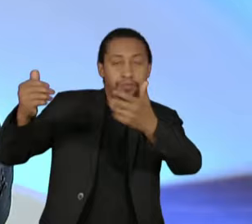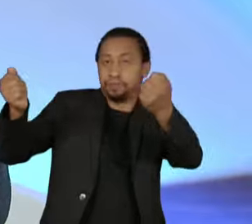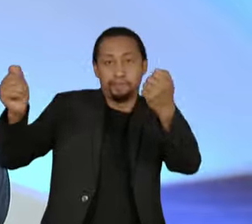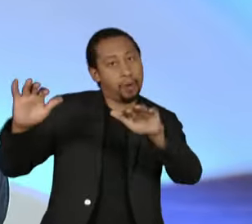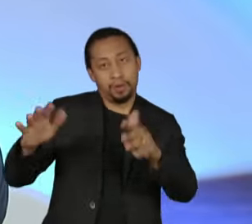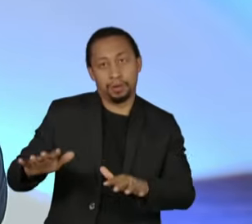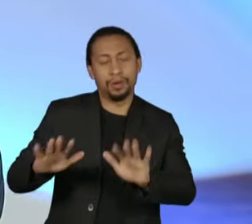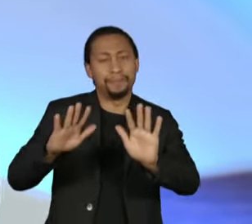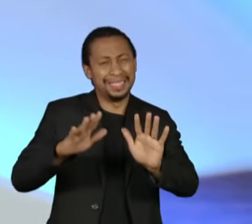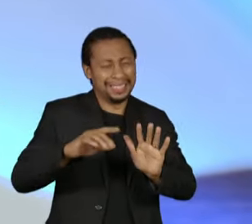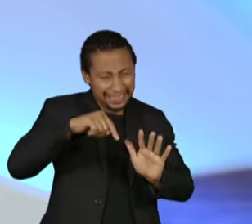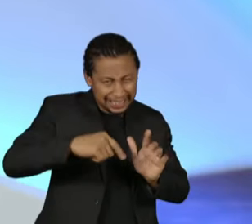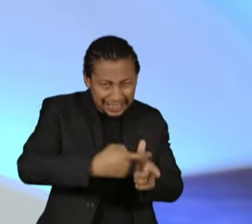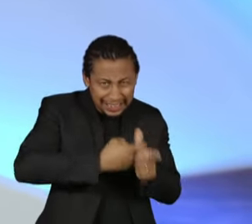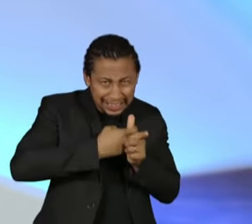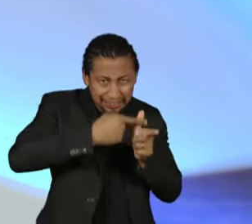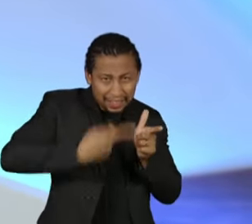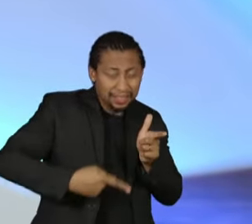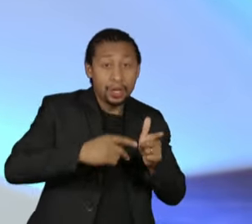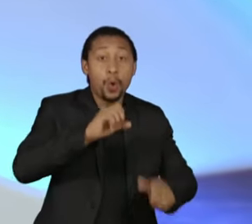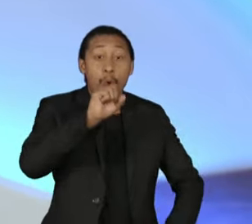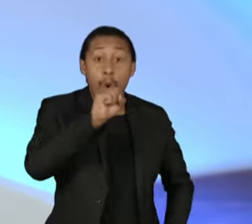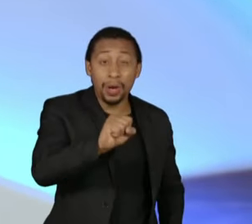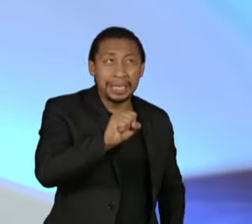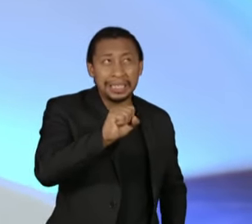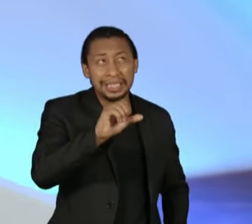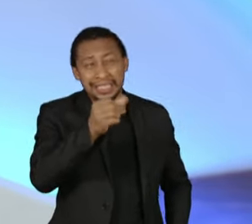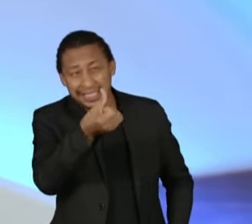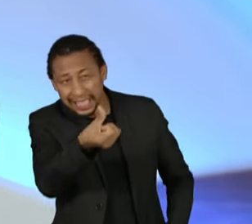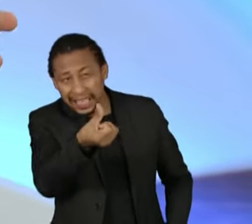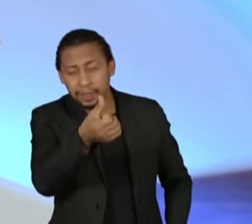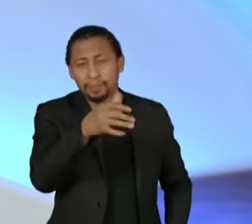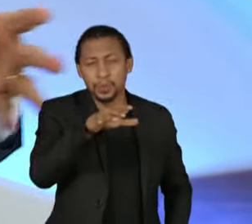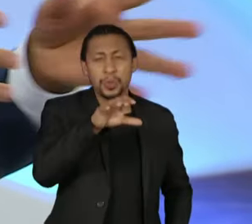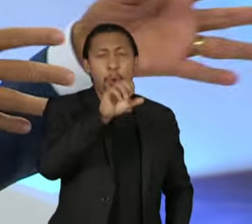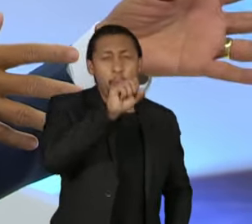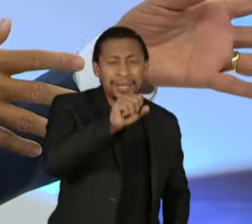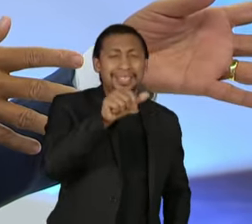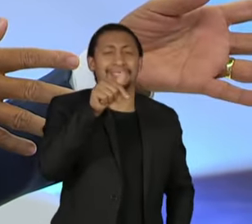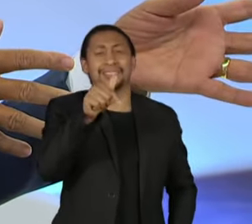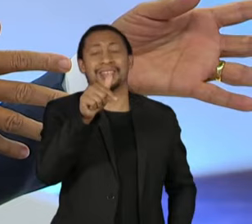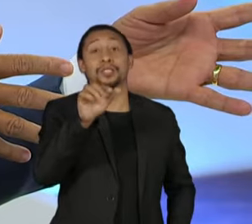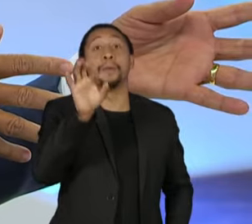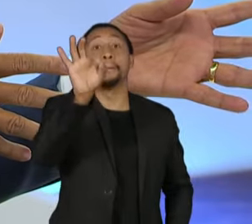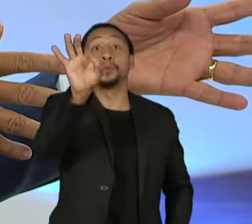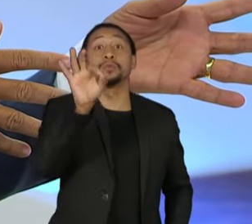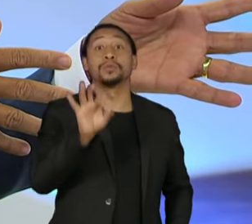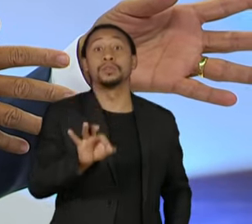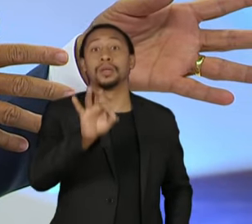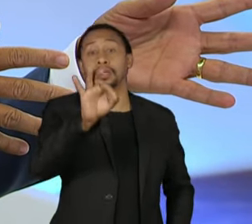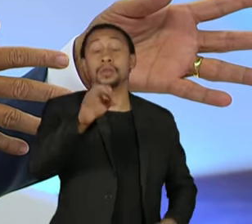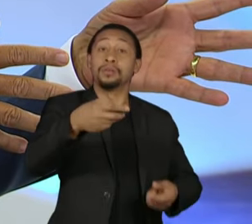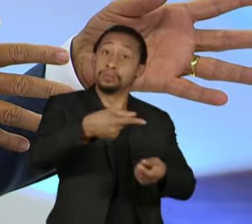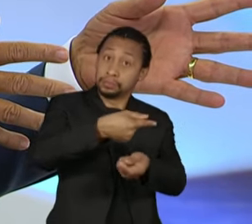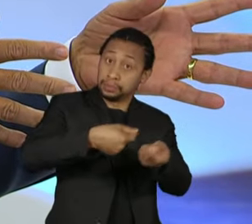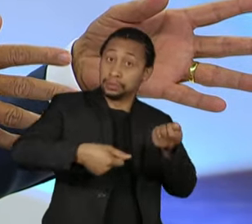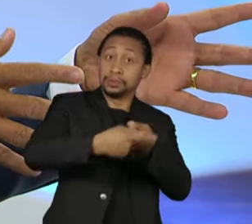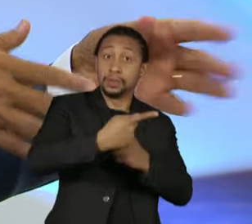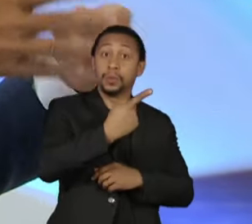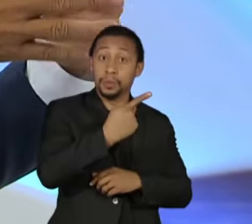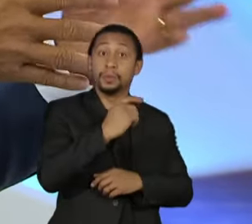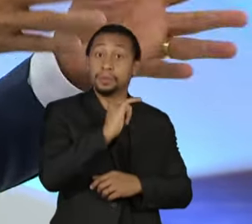86%, 87% do PIB. Ou seja, pegando lá uma comparação com o nosso Piauí,